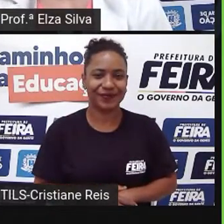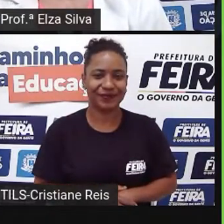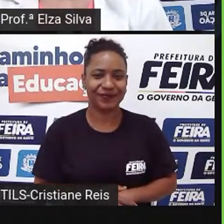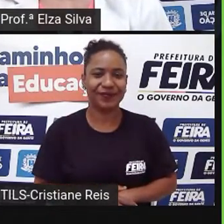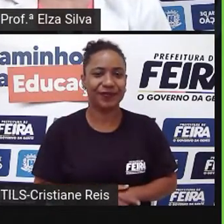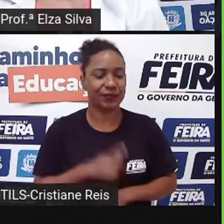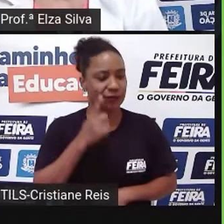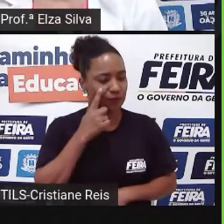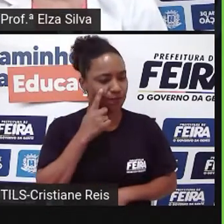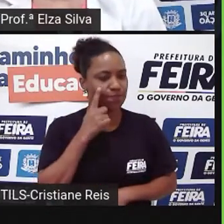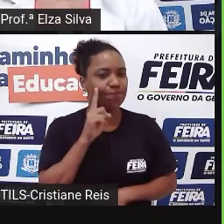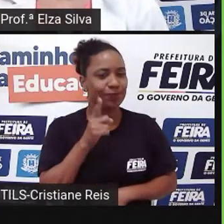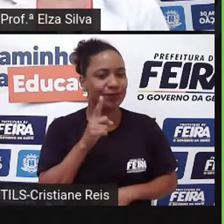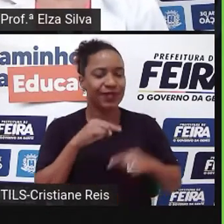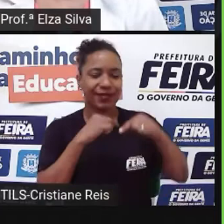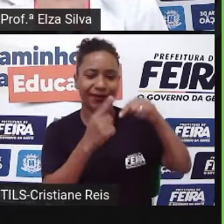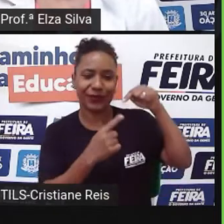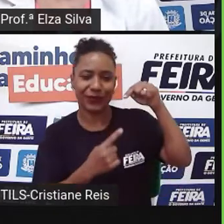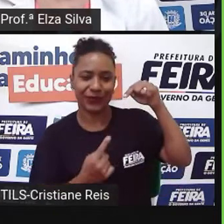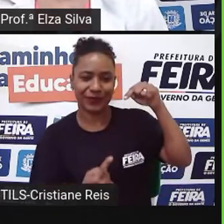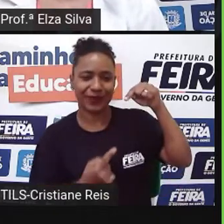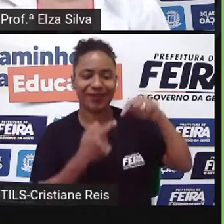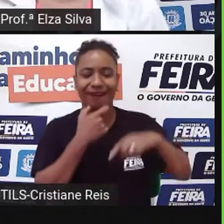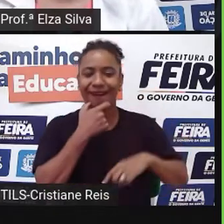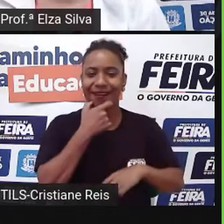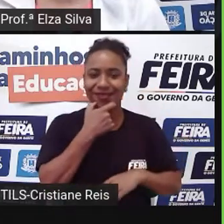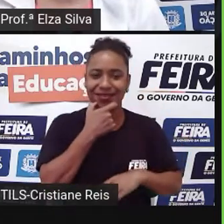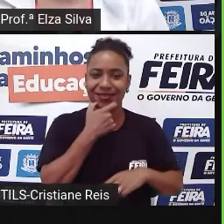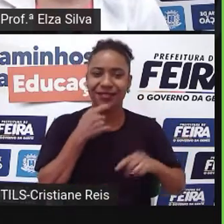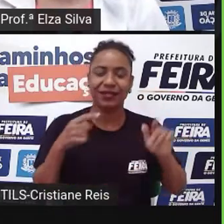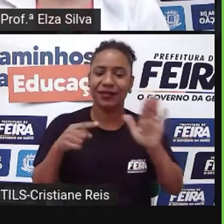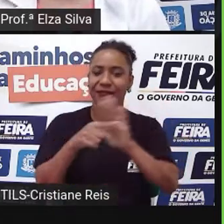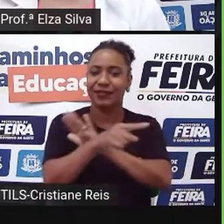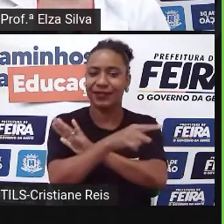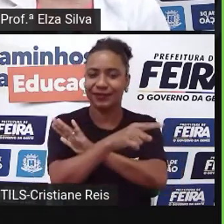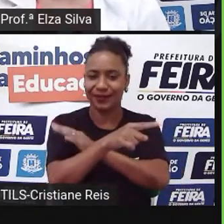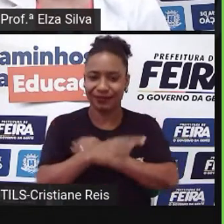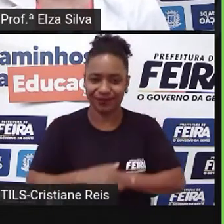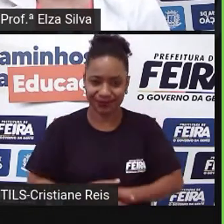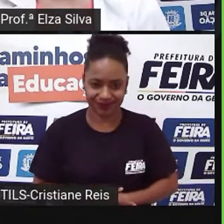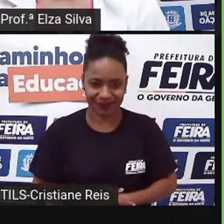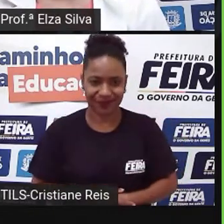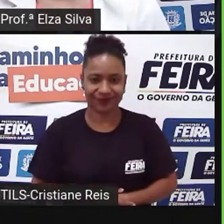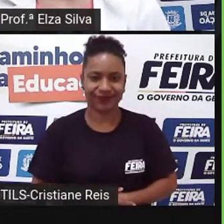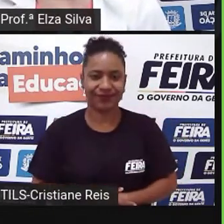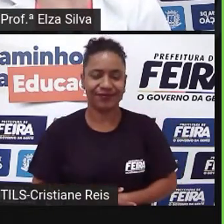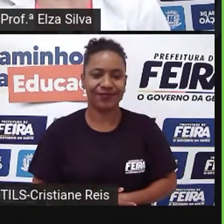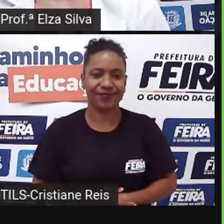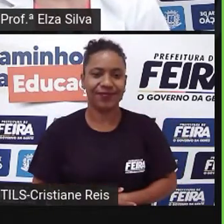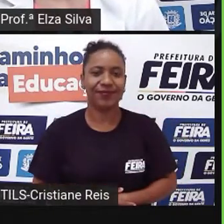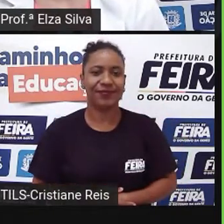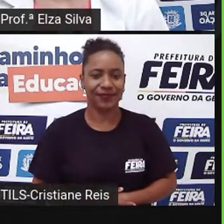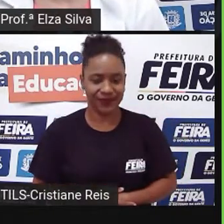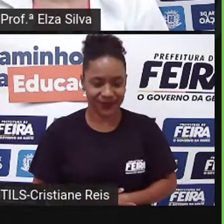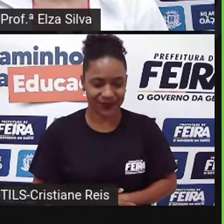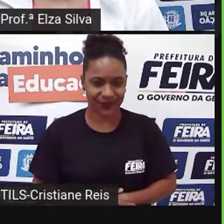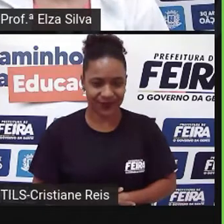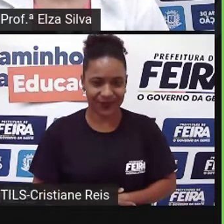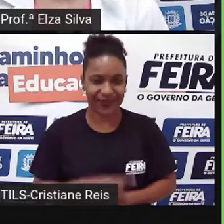Escrevam aí em seu caderno de inglês esta pergunta que vai direcionar a nossa aula de hoje. O que é